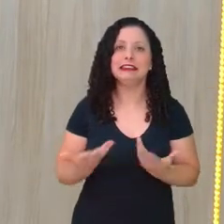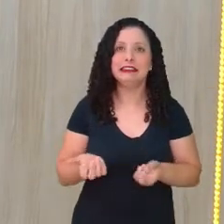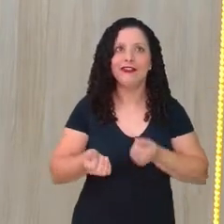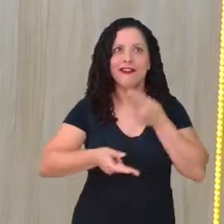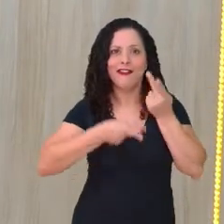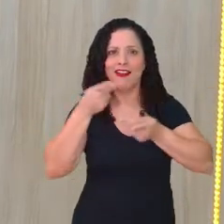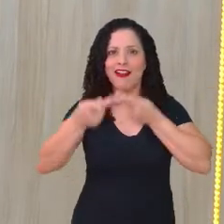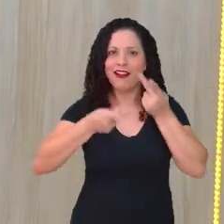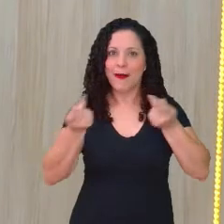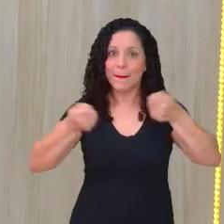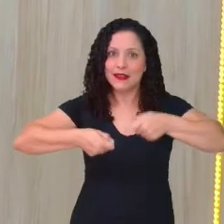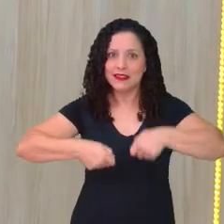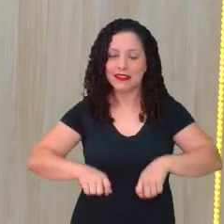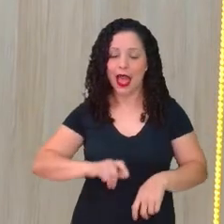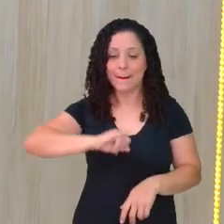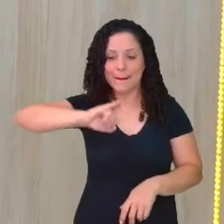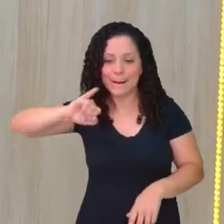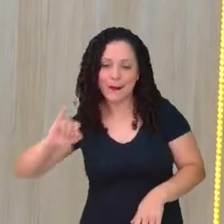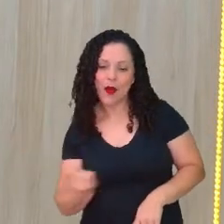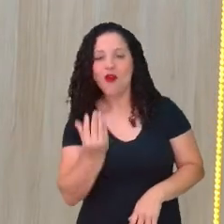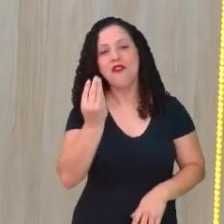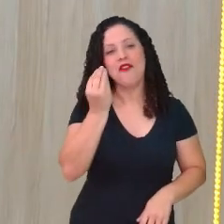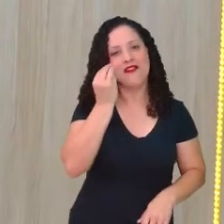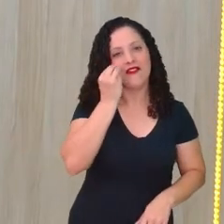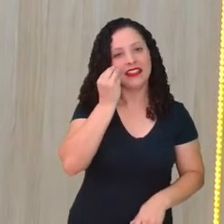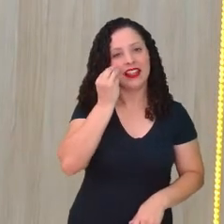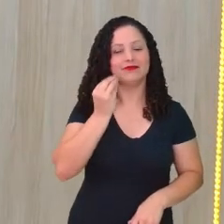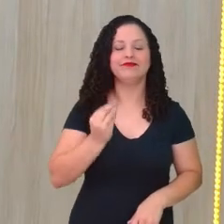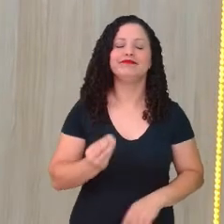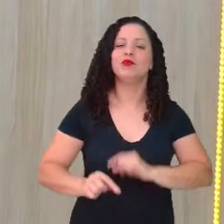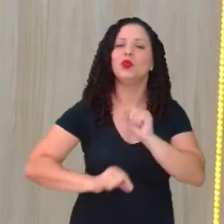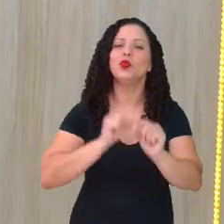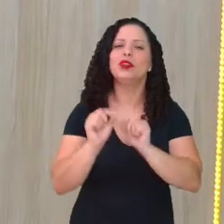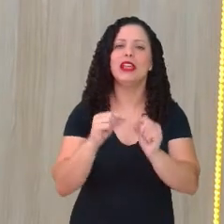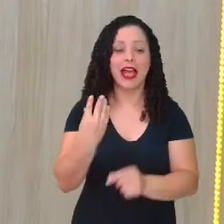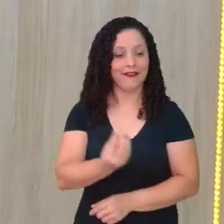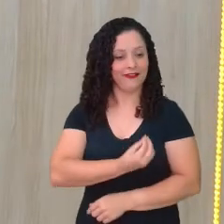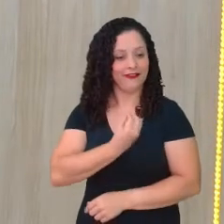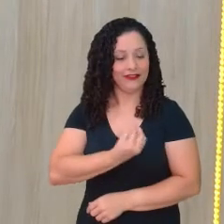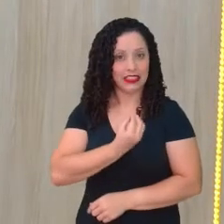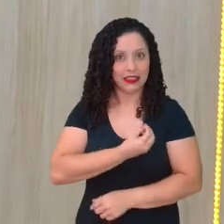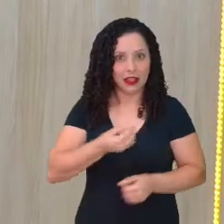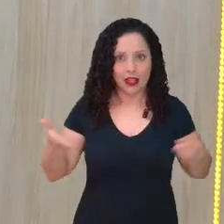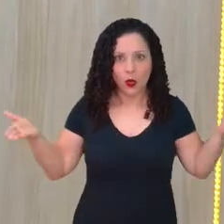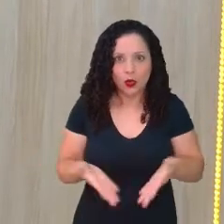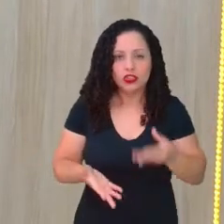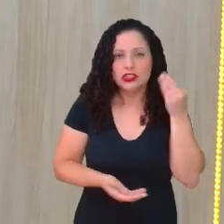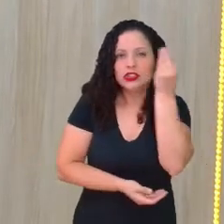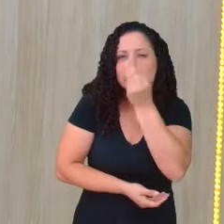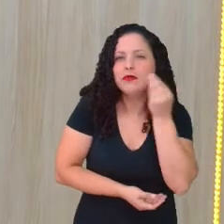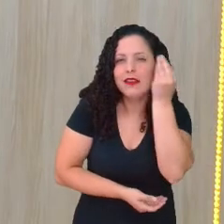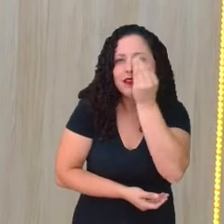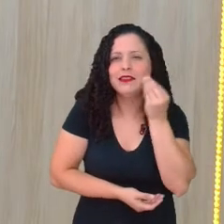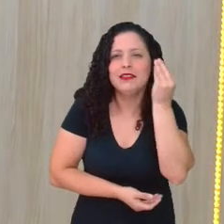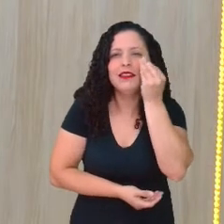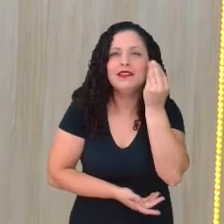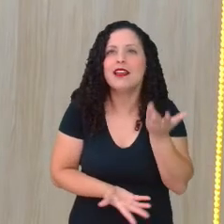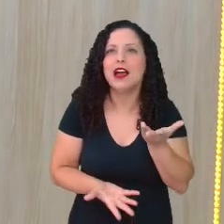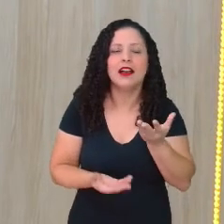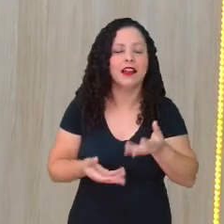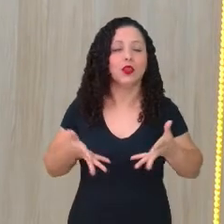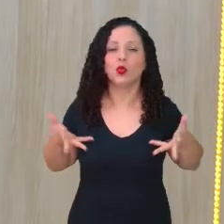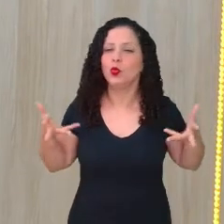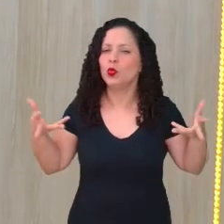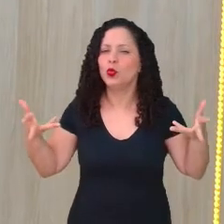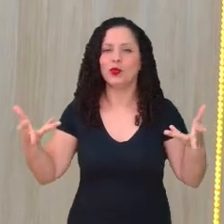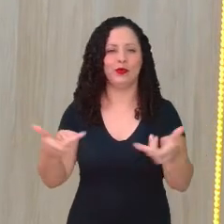aproveitar esses minutos da vida, sabe? É viver o hoje como se não houvesse amanhã, não é?